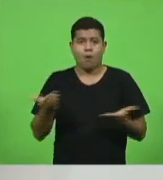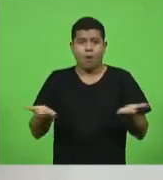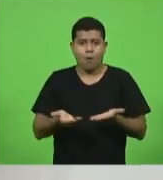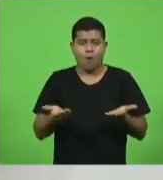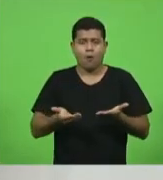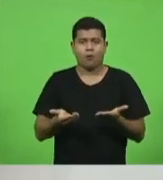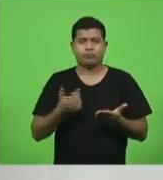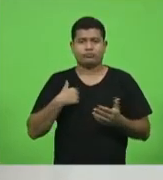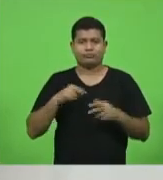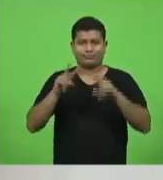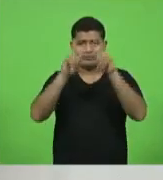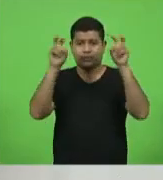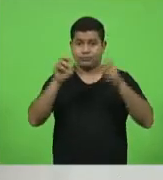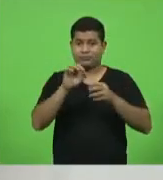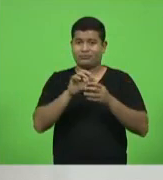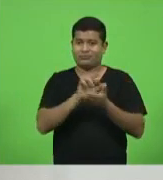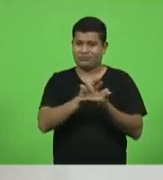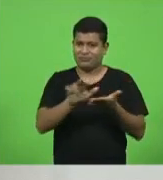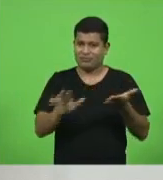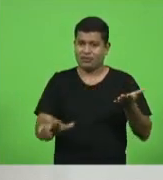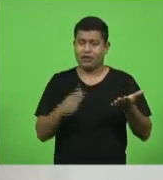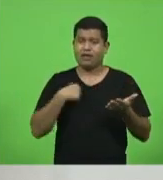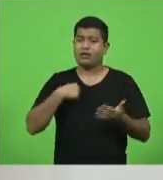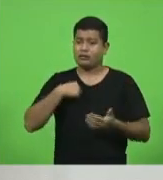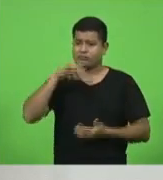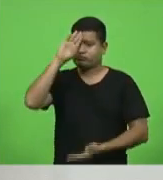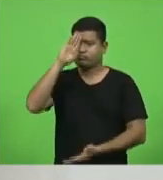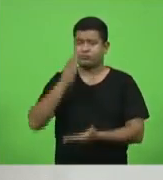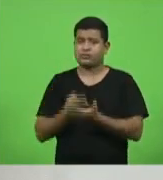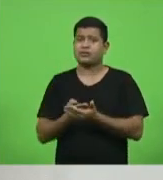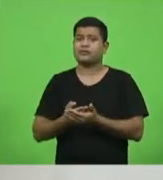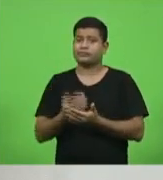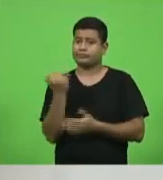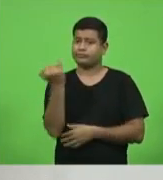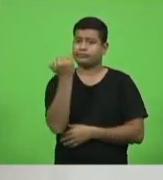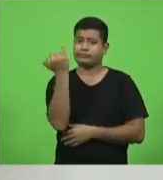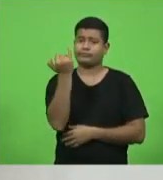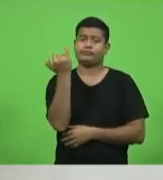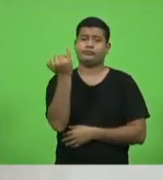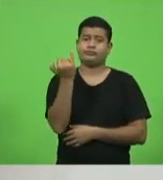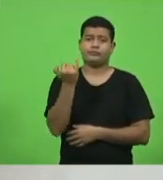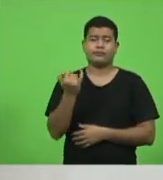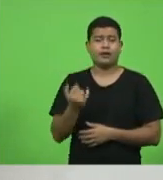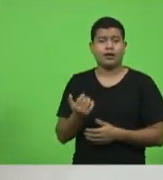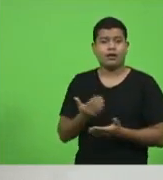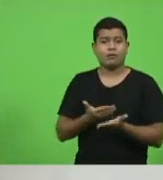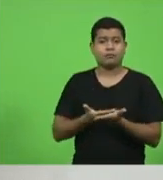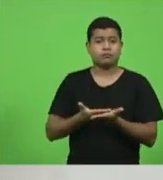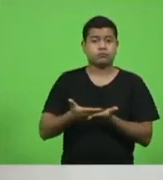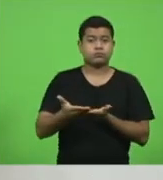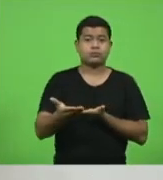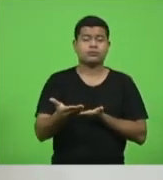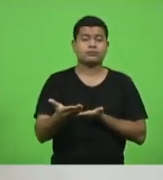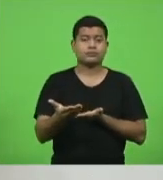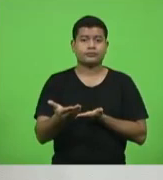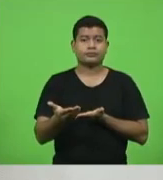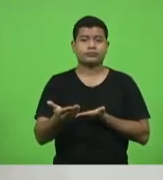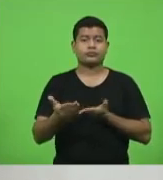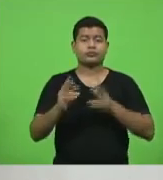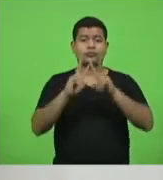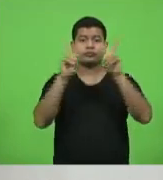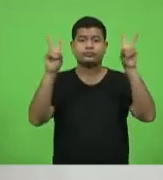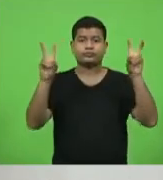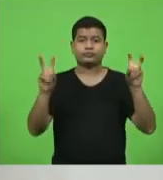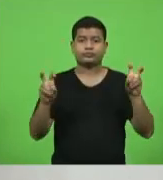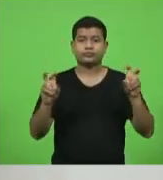assuntos aqui, que eu acredito ser bem pertinentes. Começando, deputado Ismael, com o